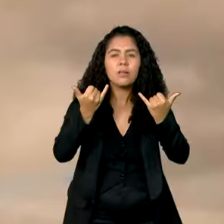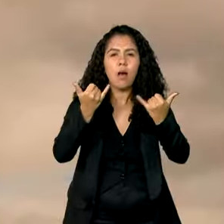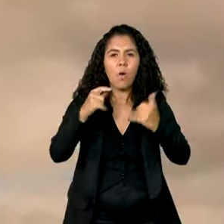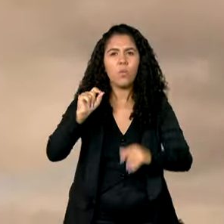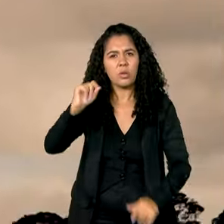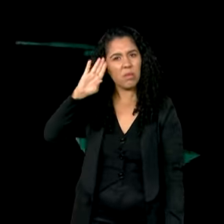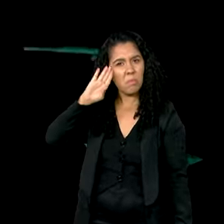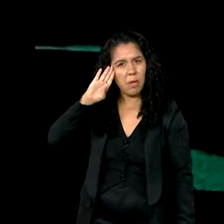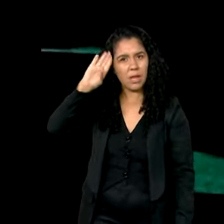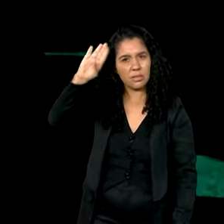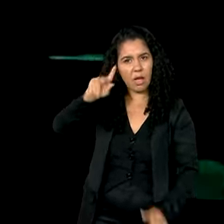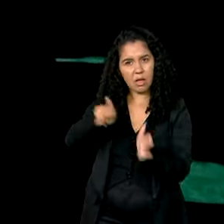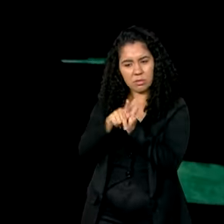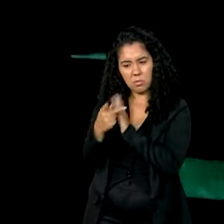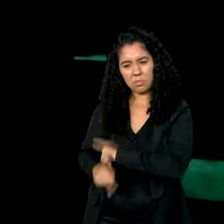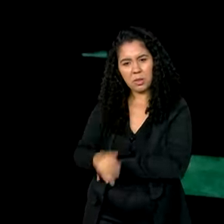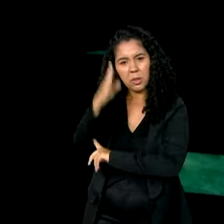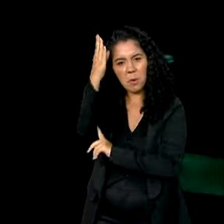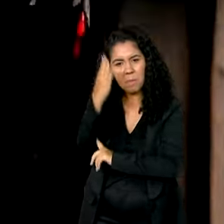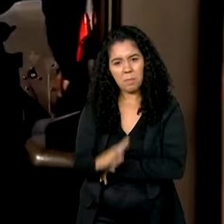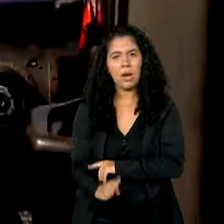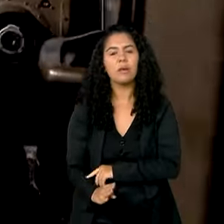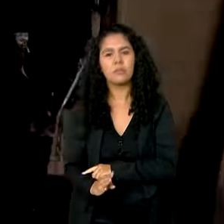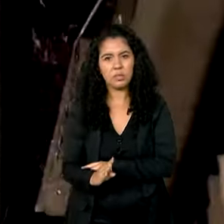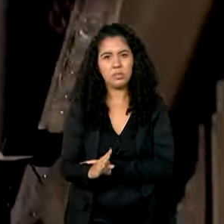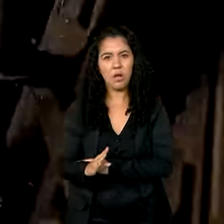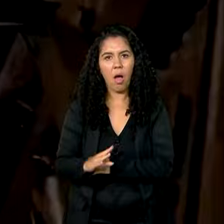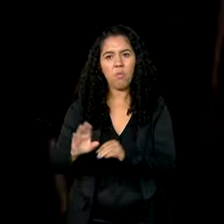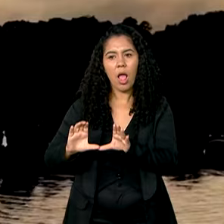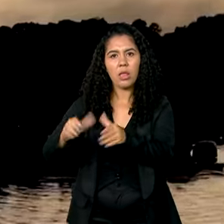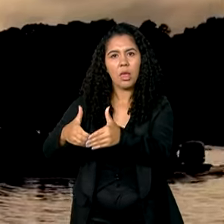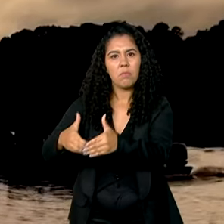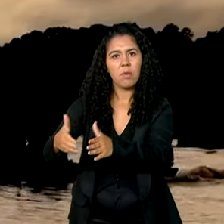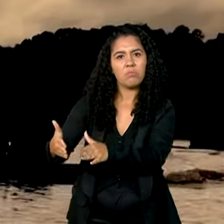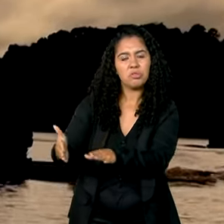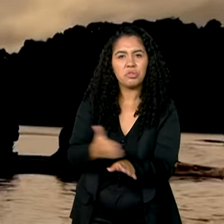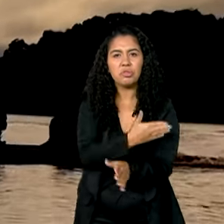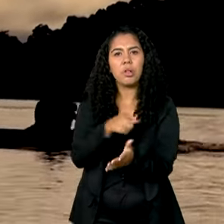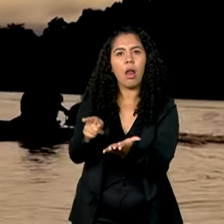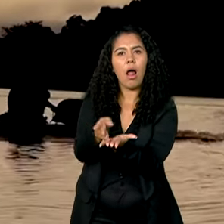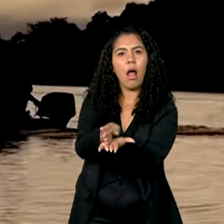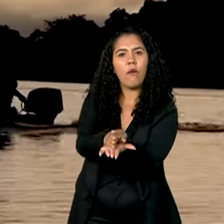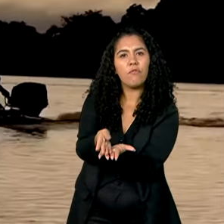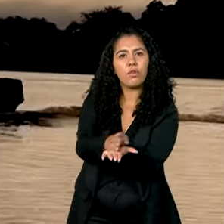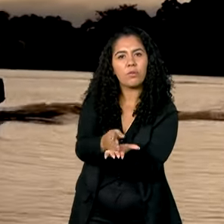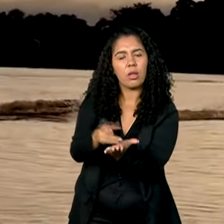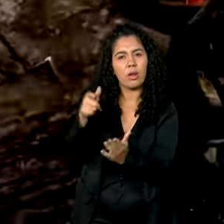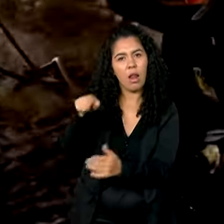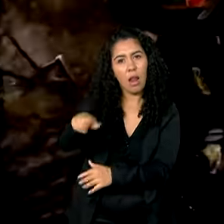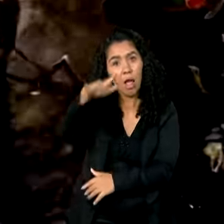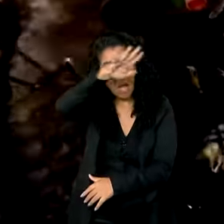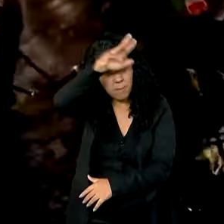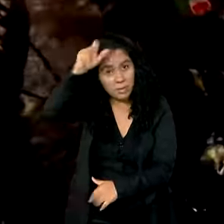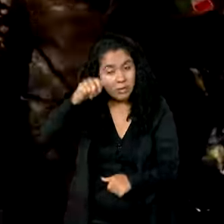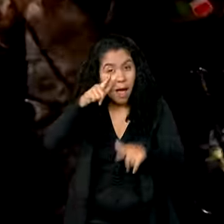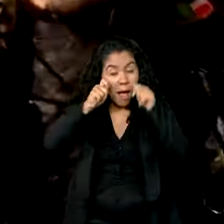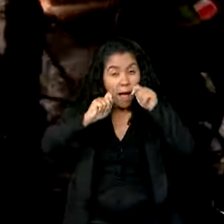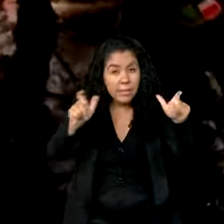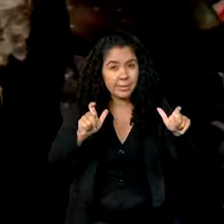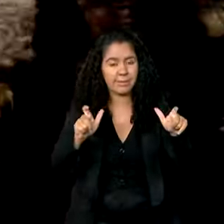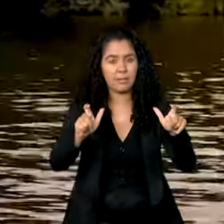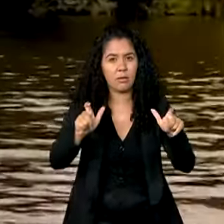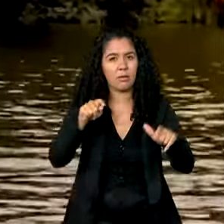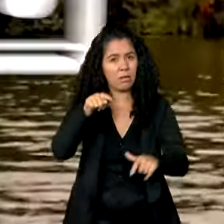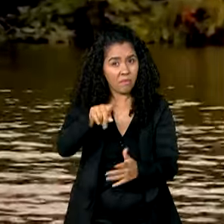o Exército Brasileiro teria retirado seu contingente das fronteiras da Amazônia. Mas atenção, isso